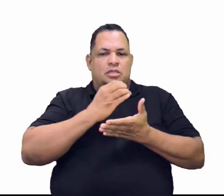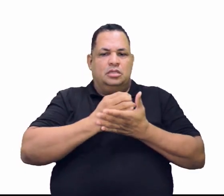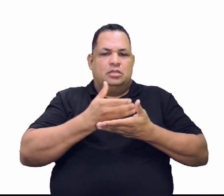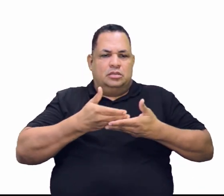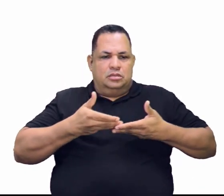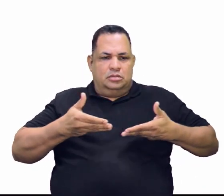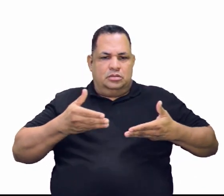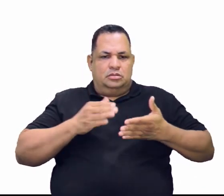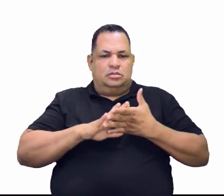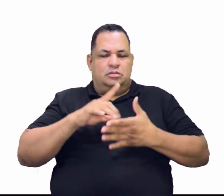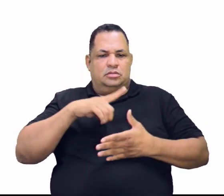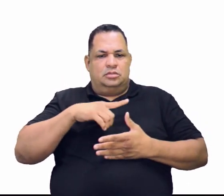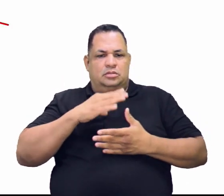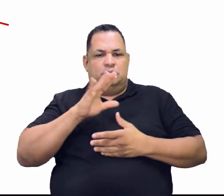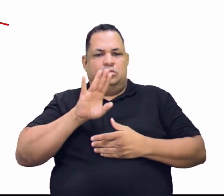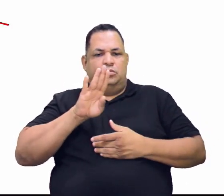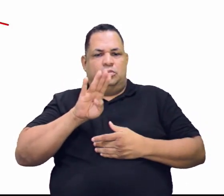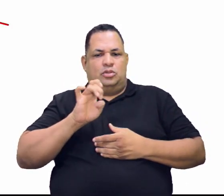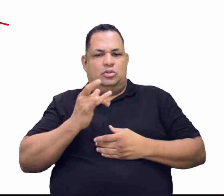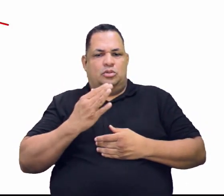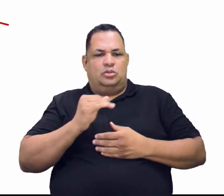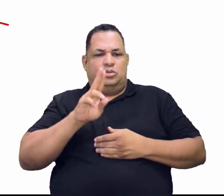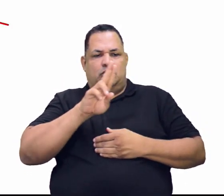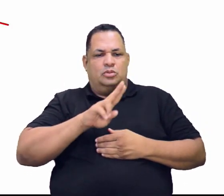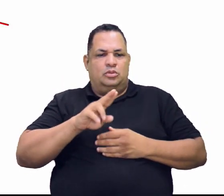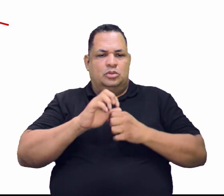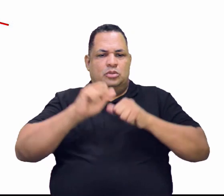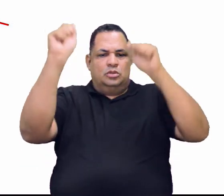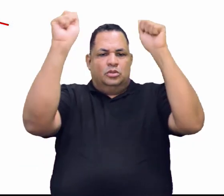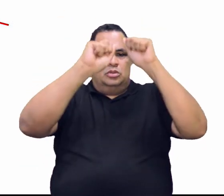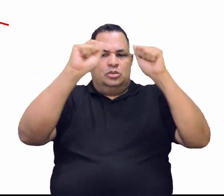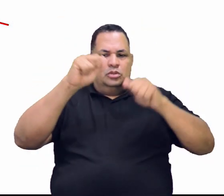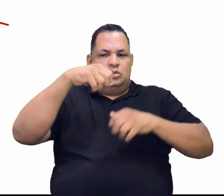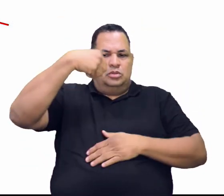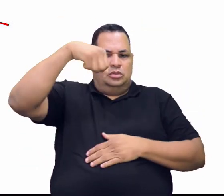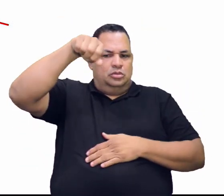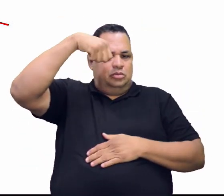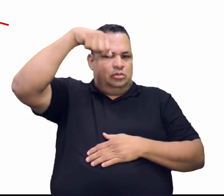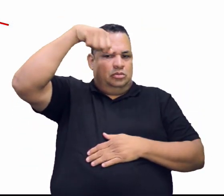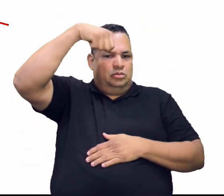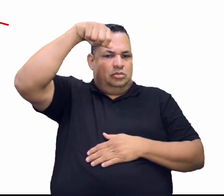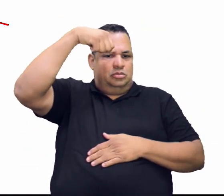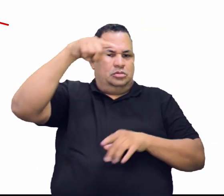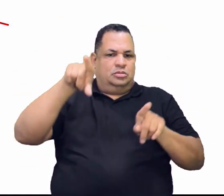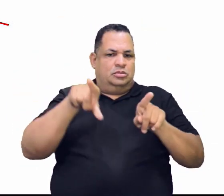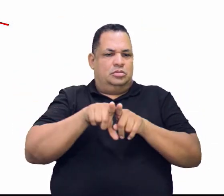conserva, na obtenção do bronze, usado em esculturas nos sinos,